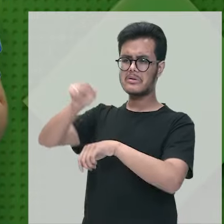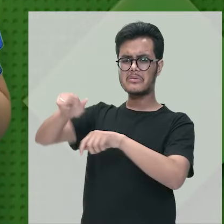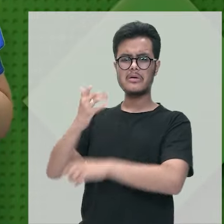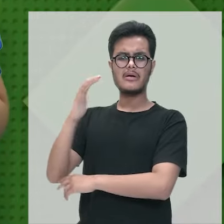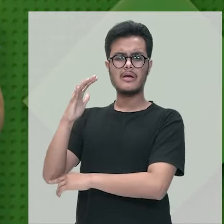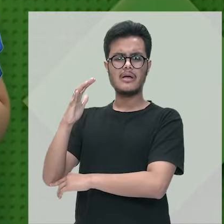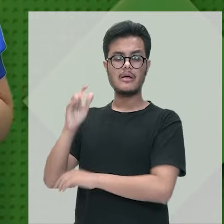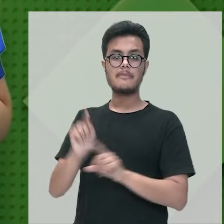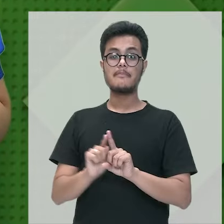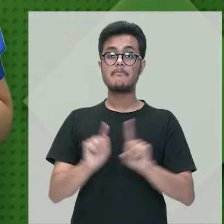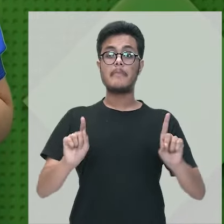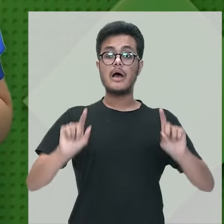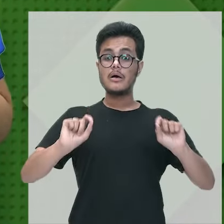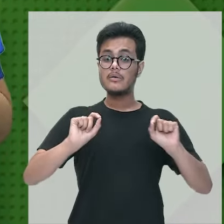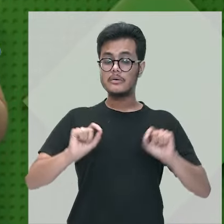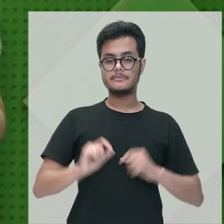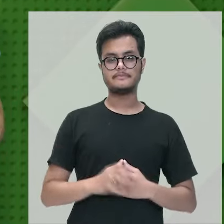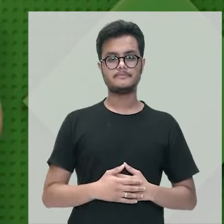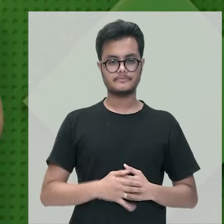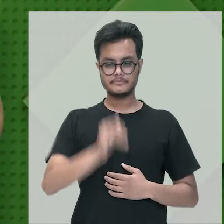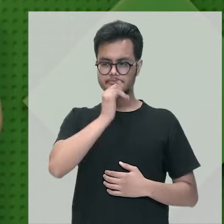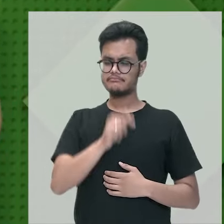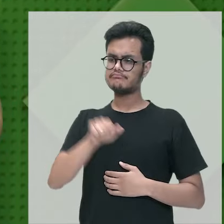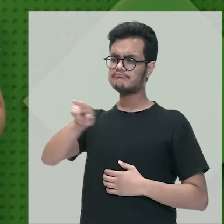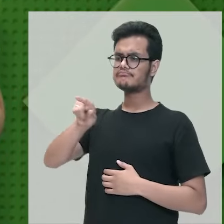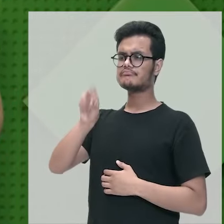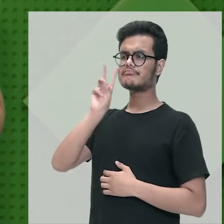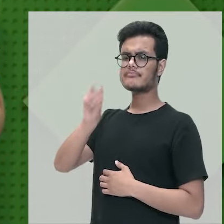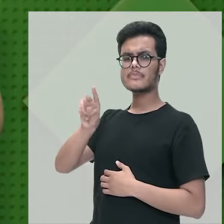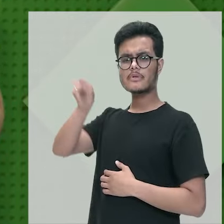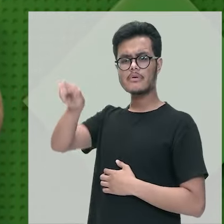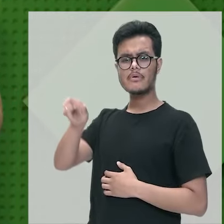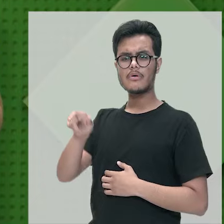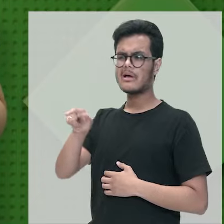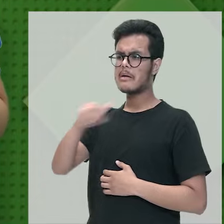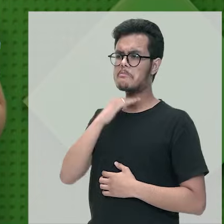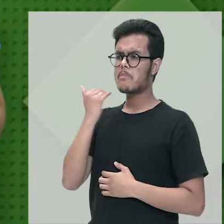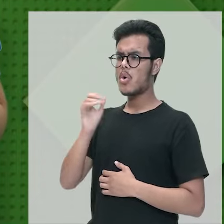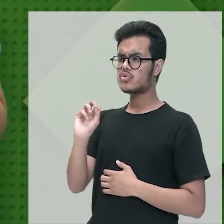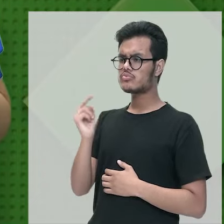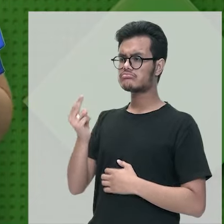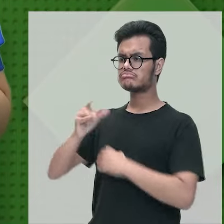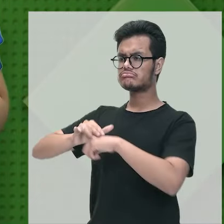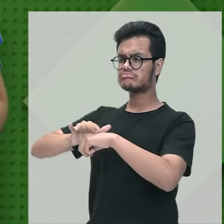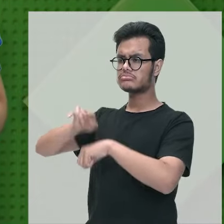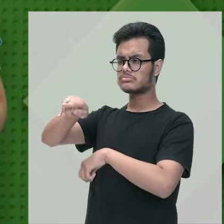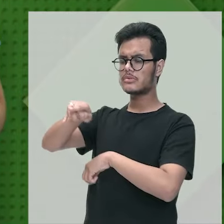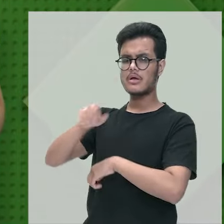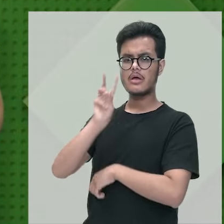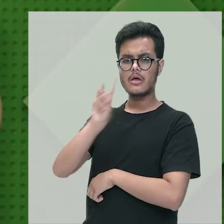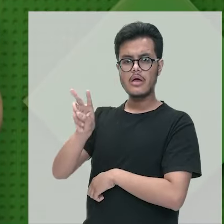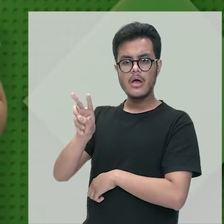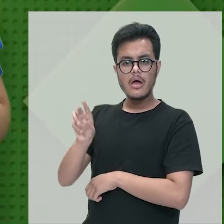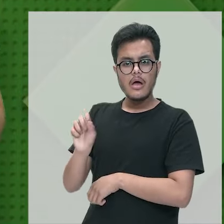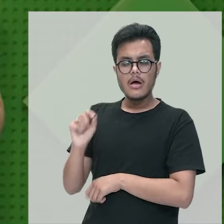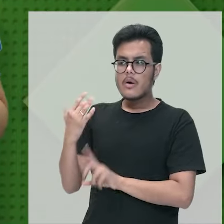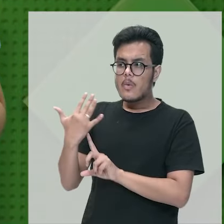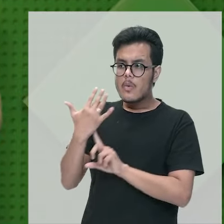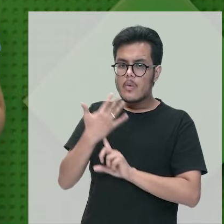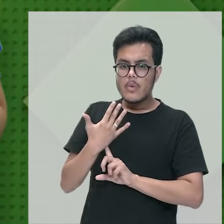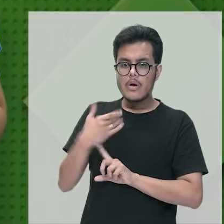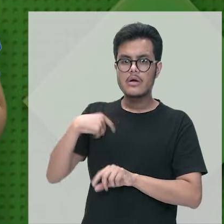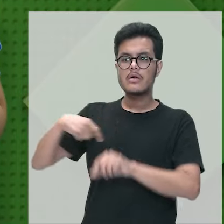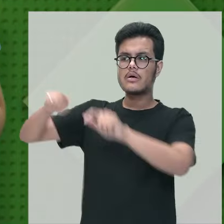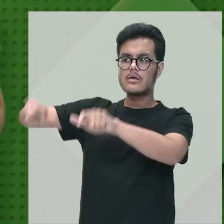silvestre. Na realidade, quando a gente observa um macaco doente ou morto, né? Isso indica para nós que esse